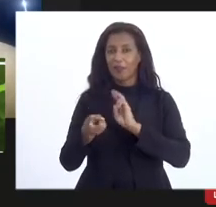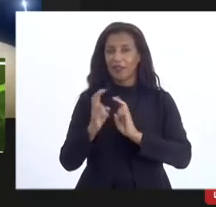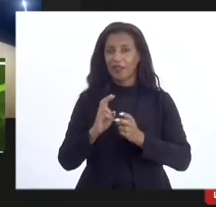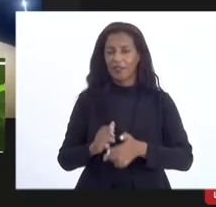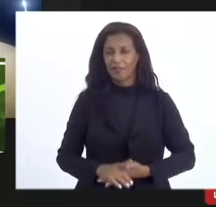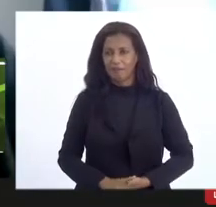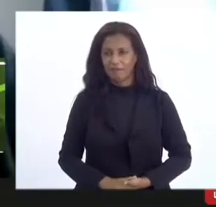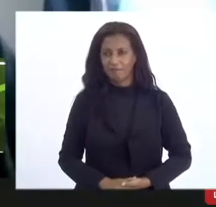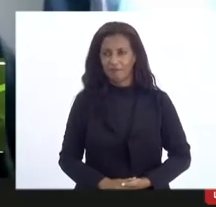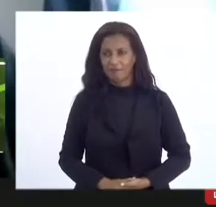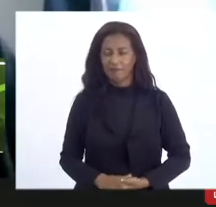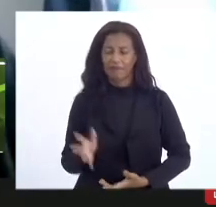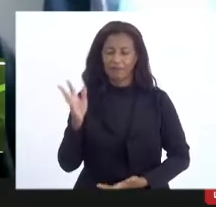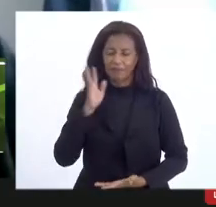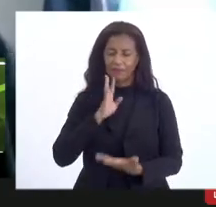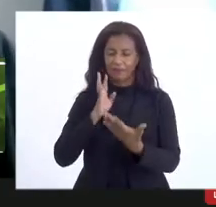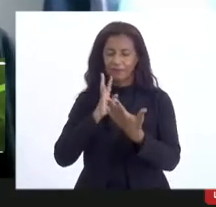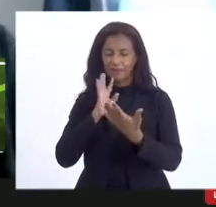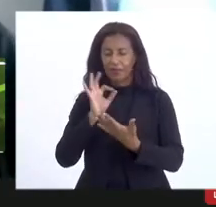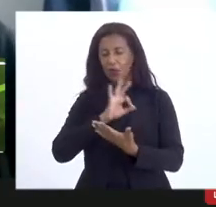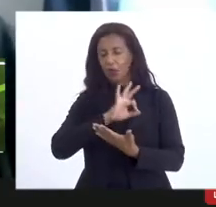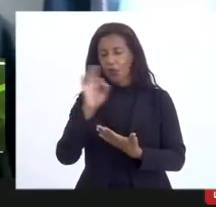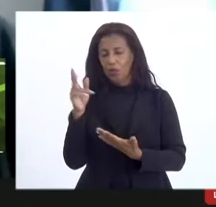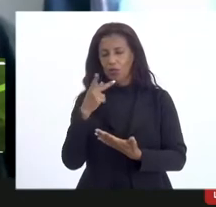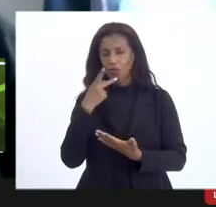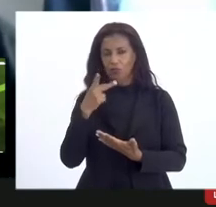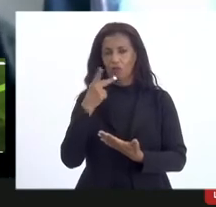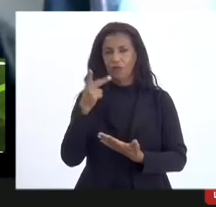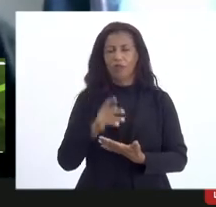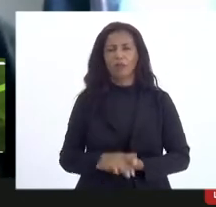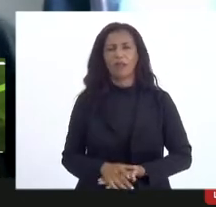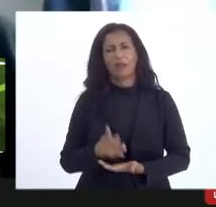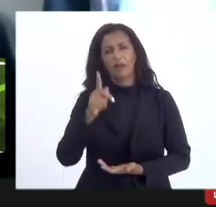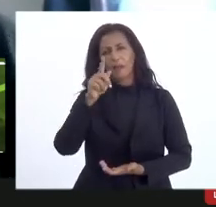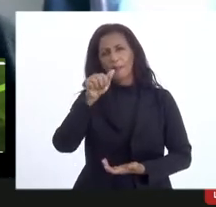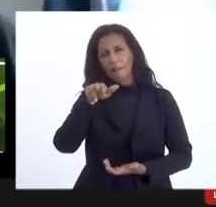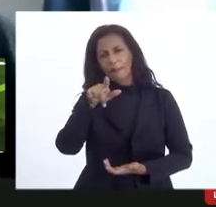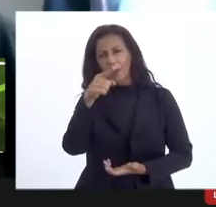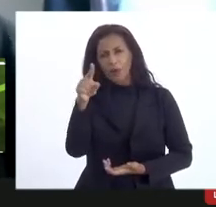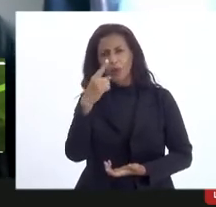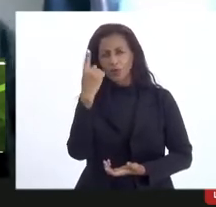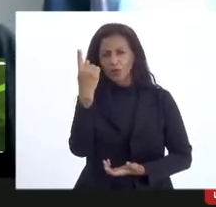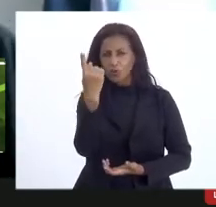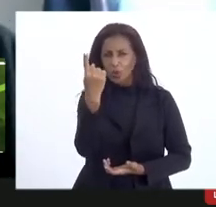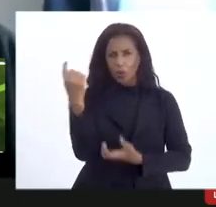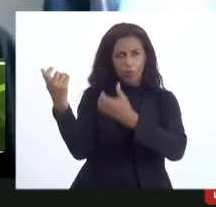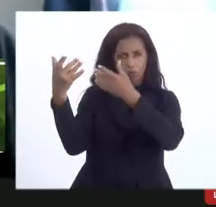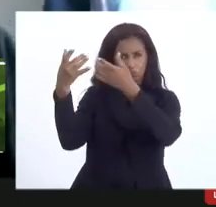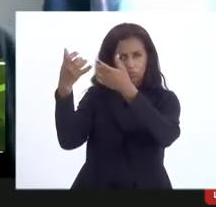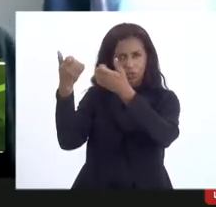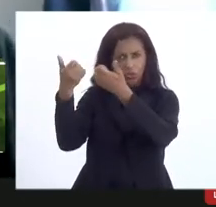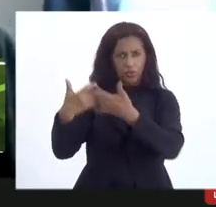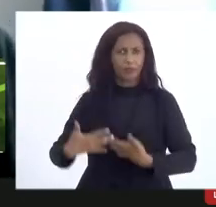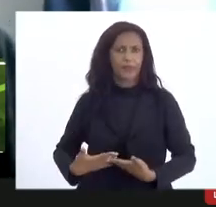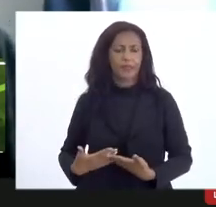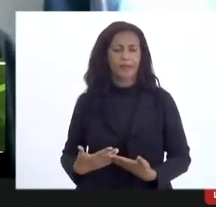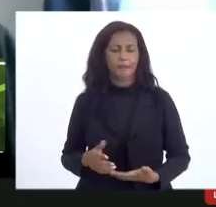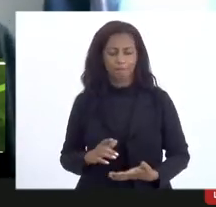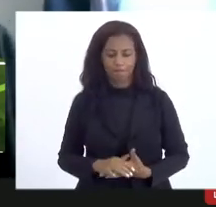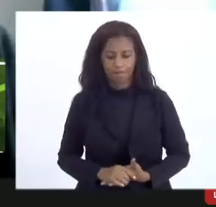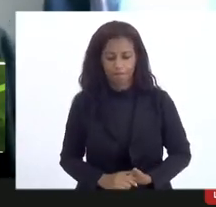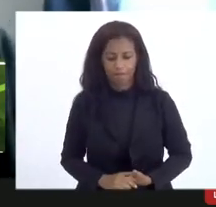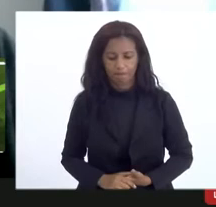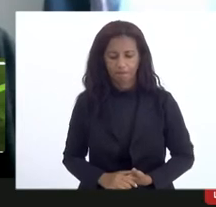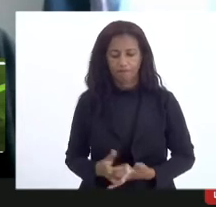beleza mestre Paulão ótima fala ô Paulão deixa eu só aqui fazer um pequeno esclarecimento antes de passar aqui para